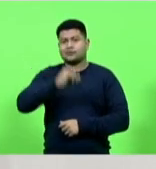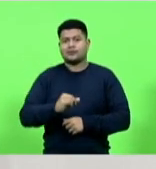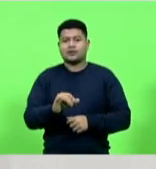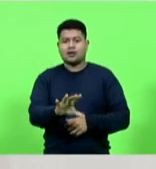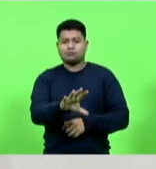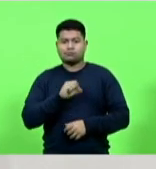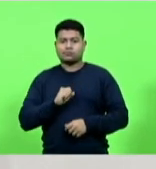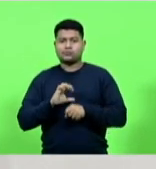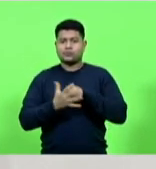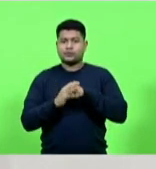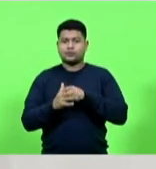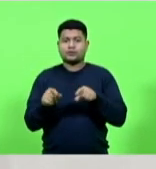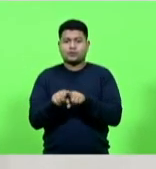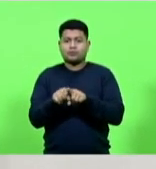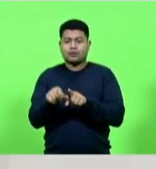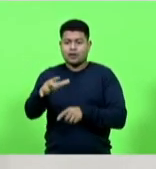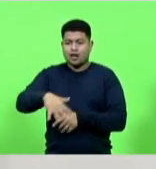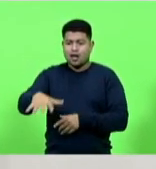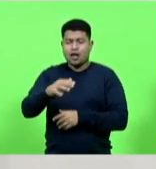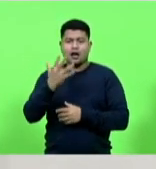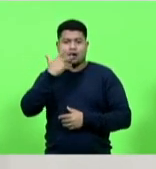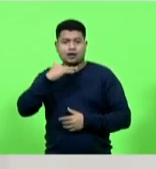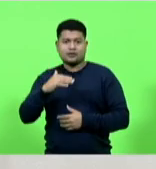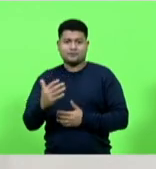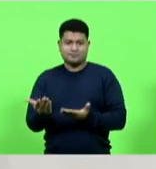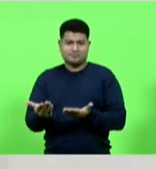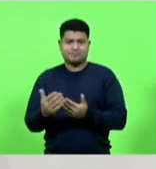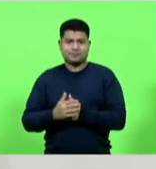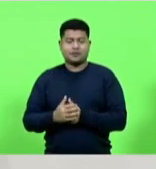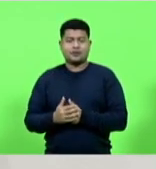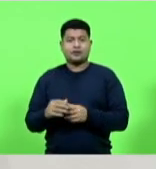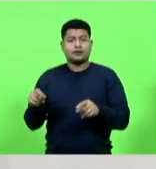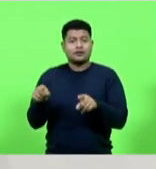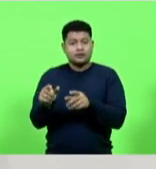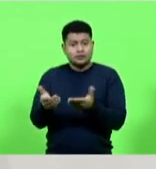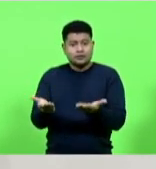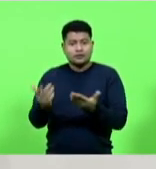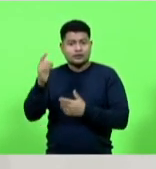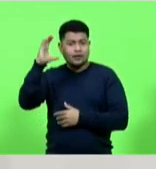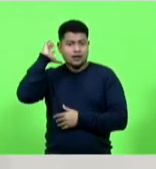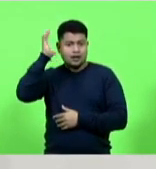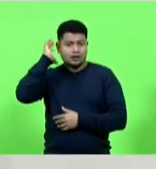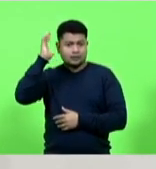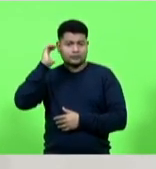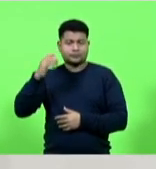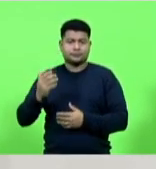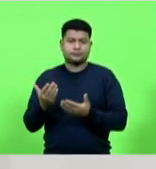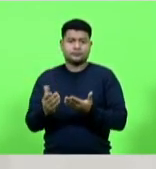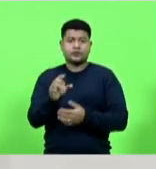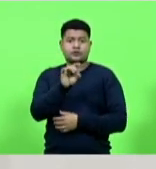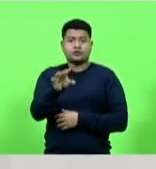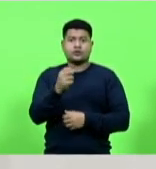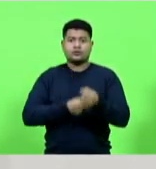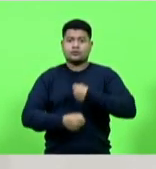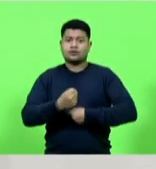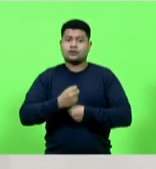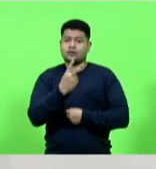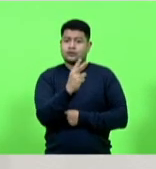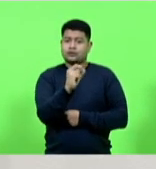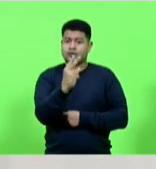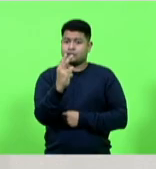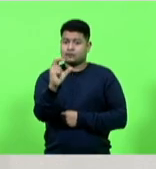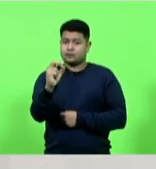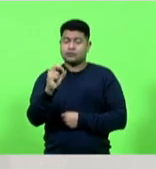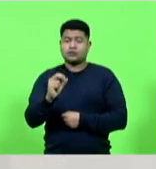crianças a radiodifusão catarinense através dessas campanhas doou só em 2020 mais de